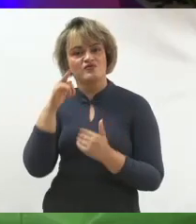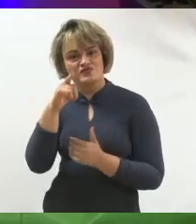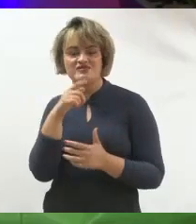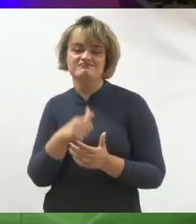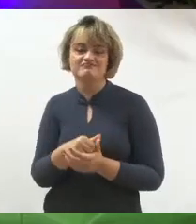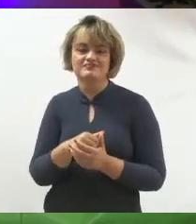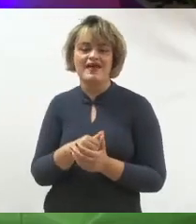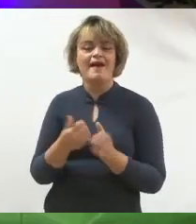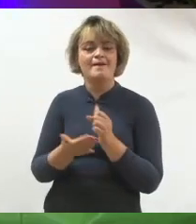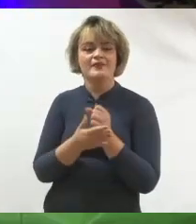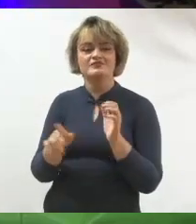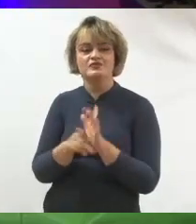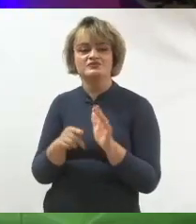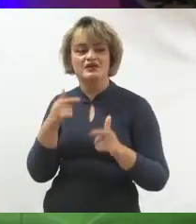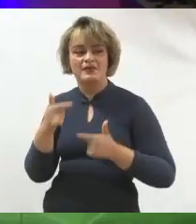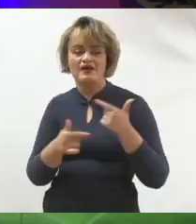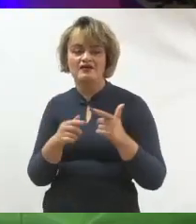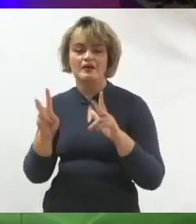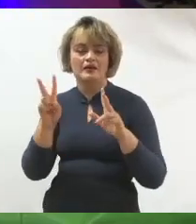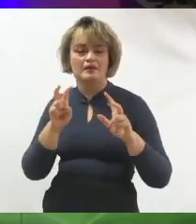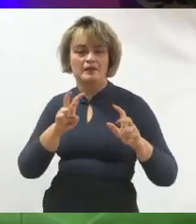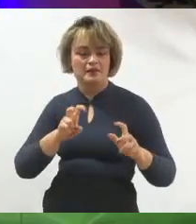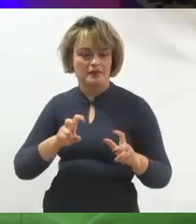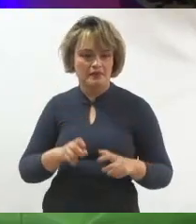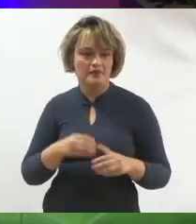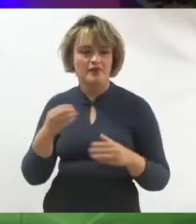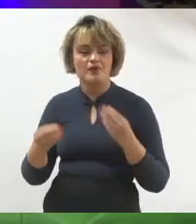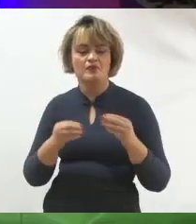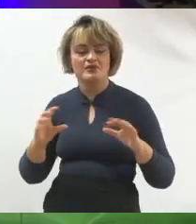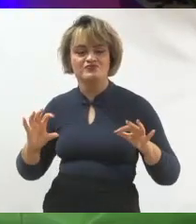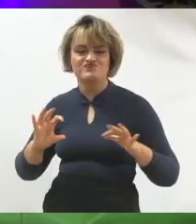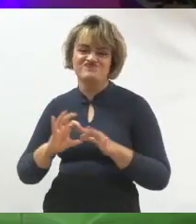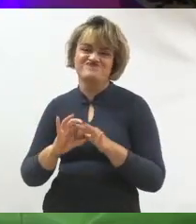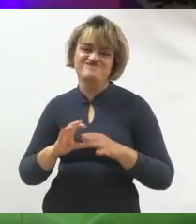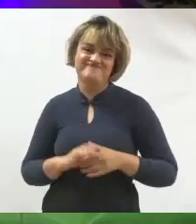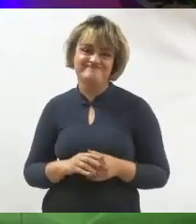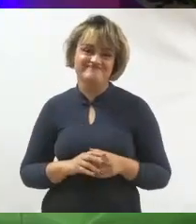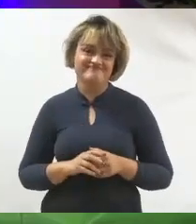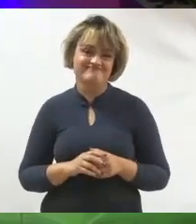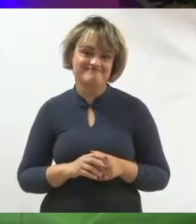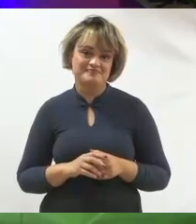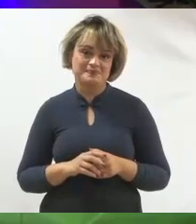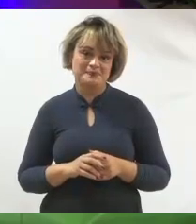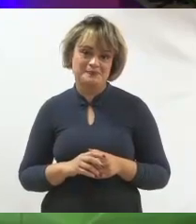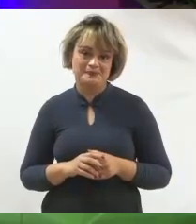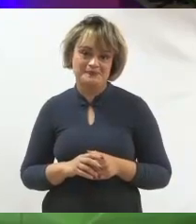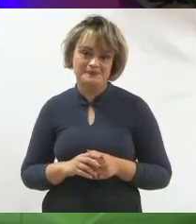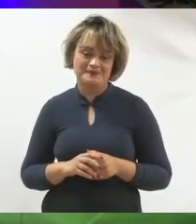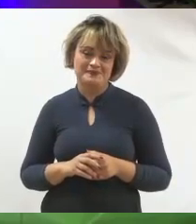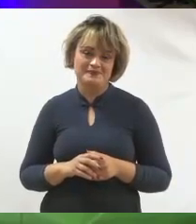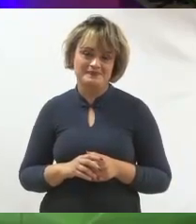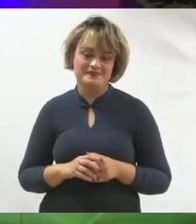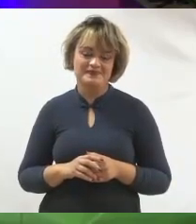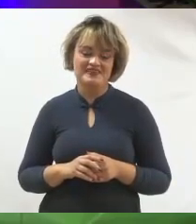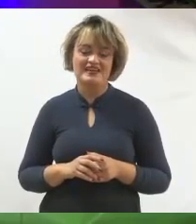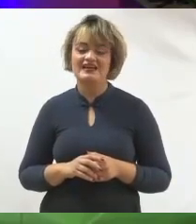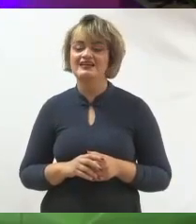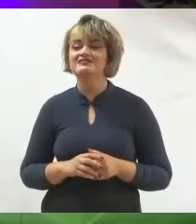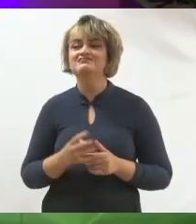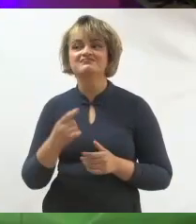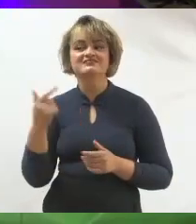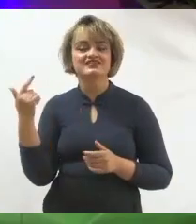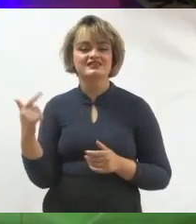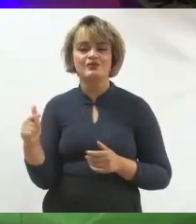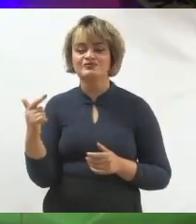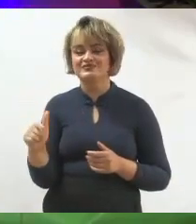a sua base de trabalho, as suas pautas e como isso se conecta com as pessoas. Não tem espaço para aquele